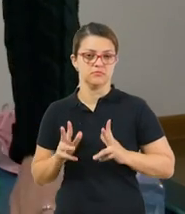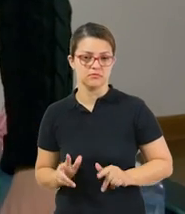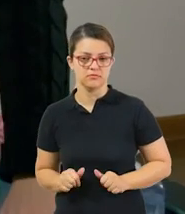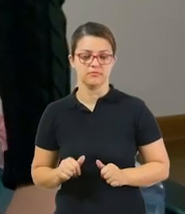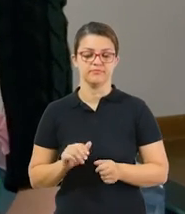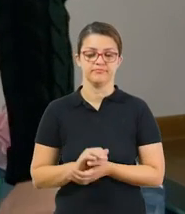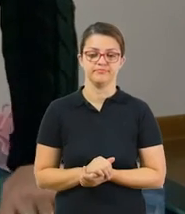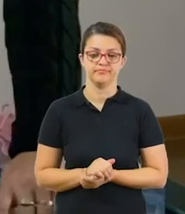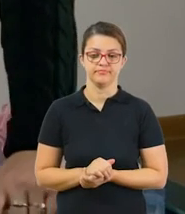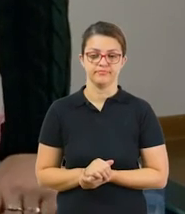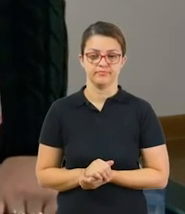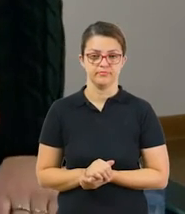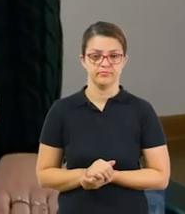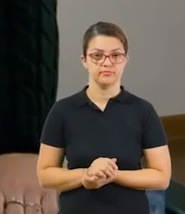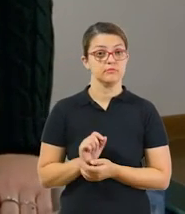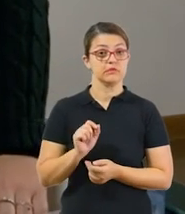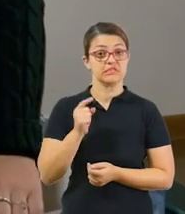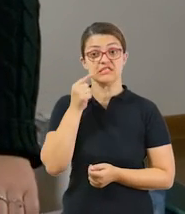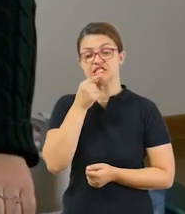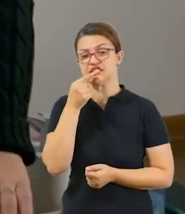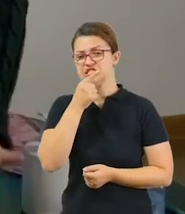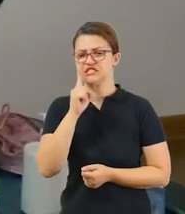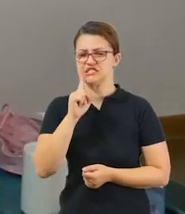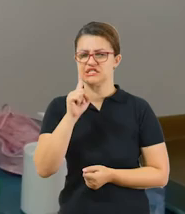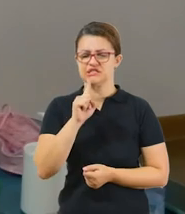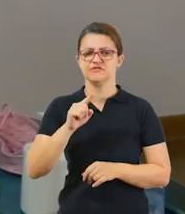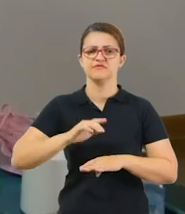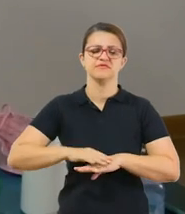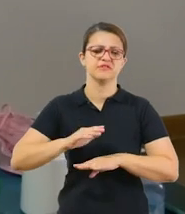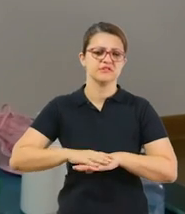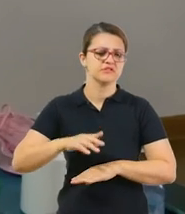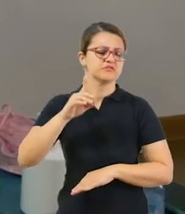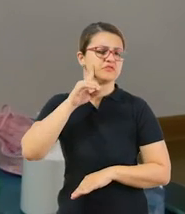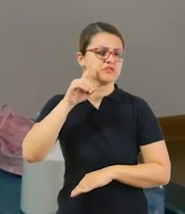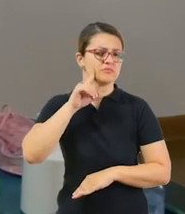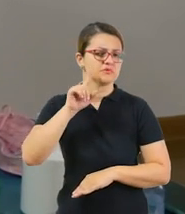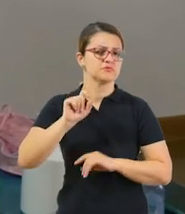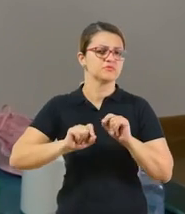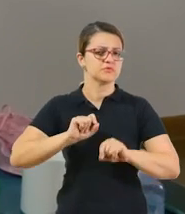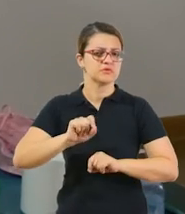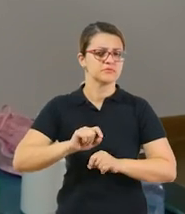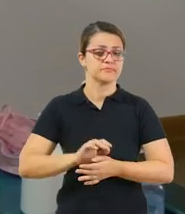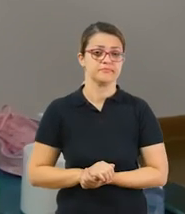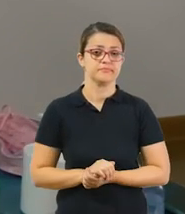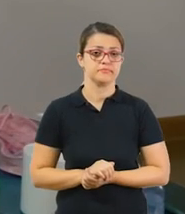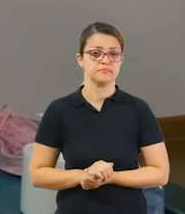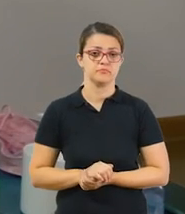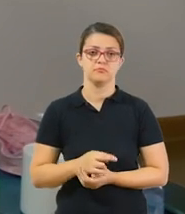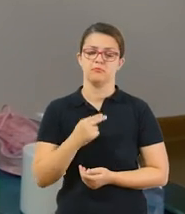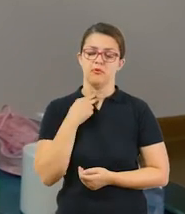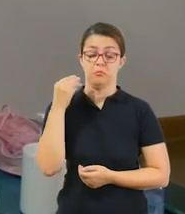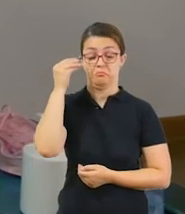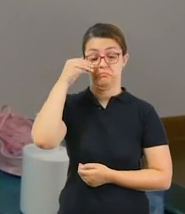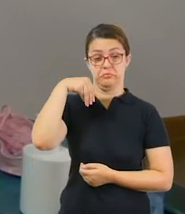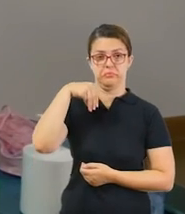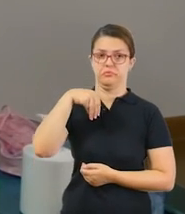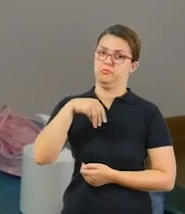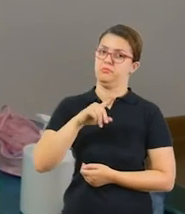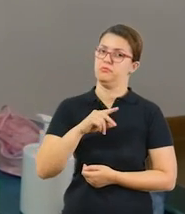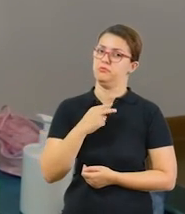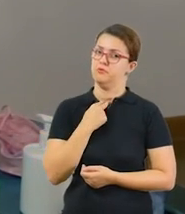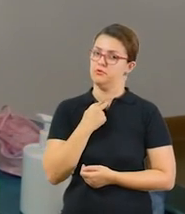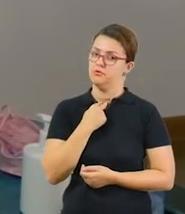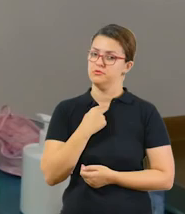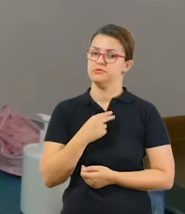Olha só. Além de escovar os dentes, o que vocês têm que fazer diariamente? Não pode ter preguiça, hein,